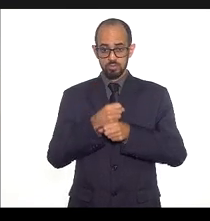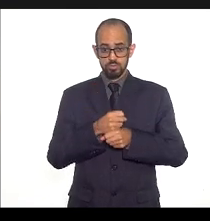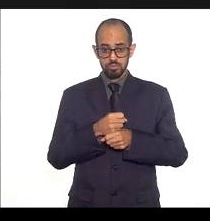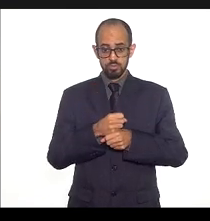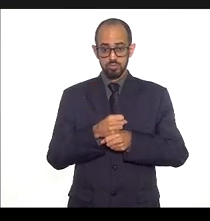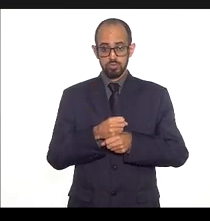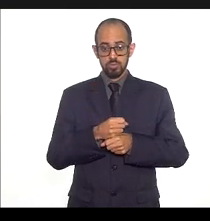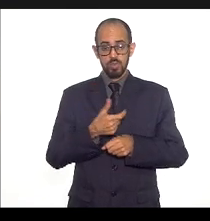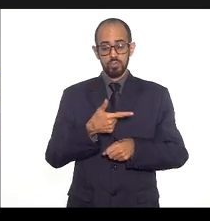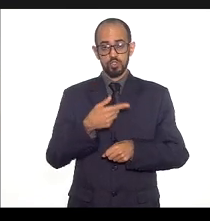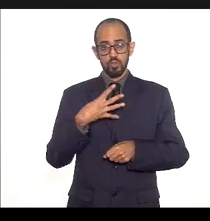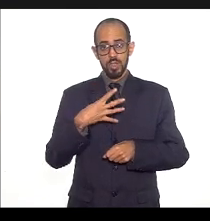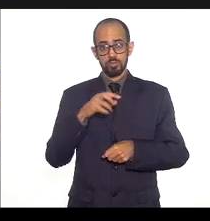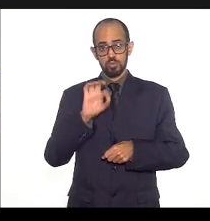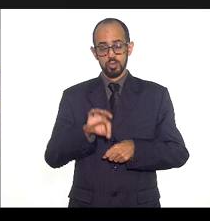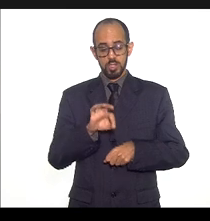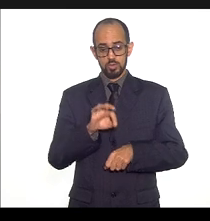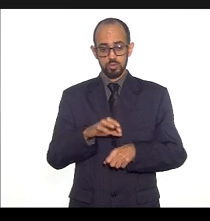24%